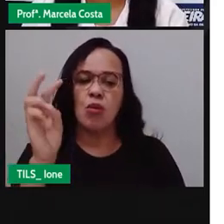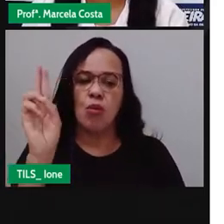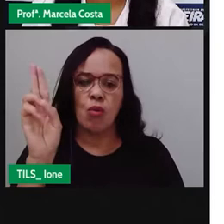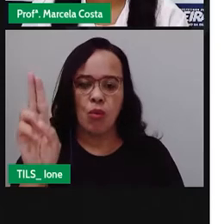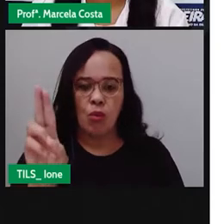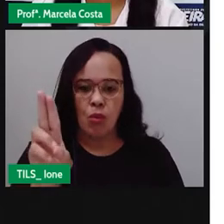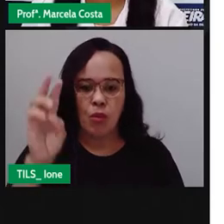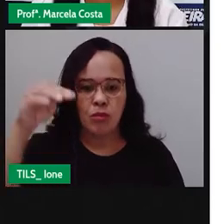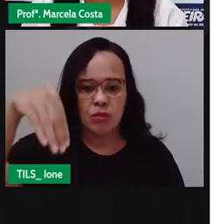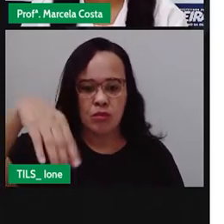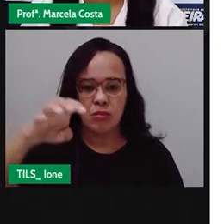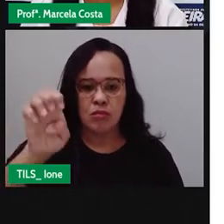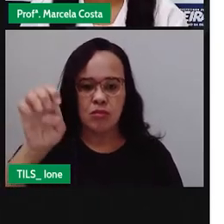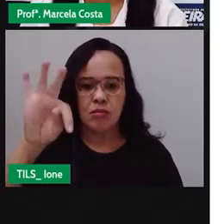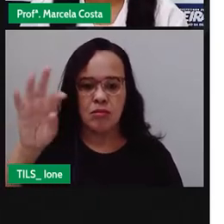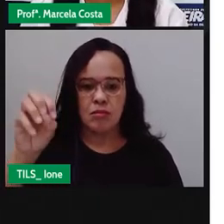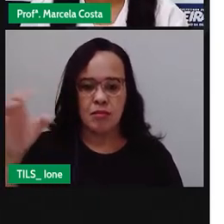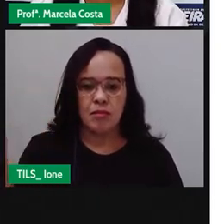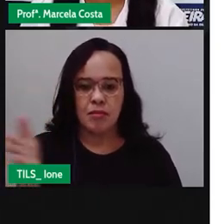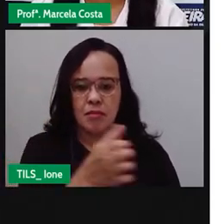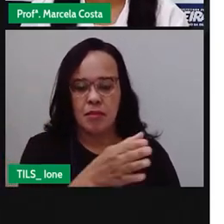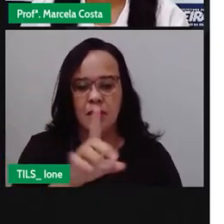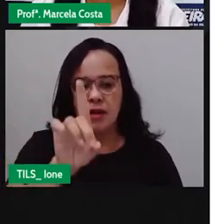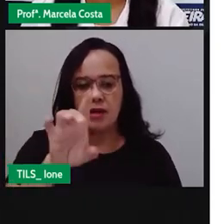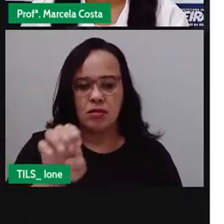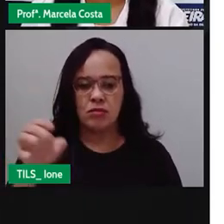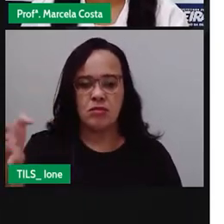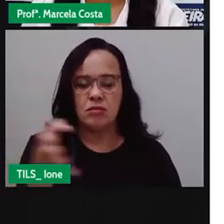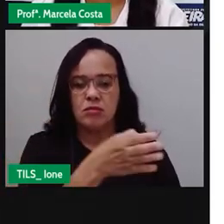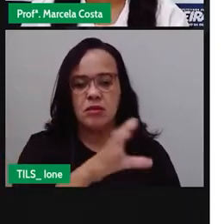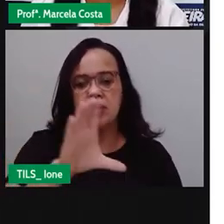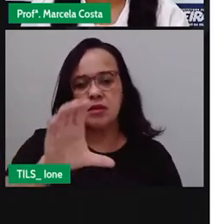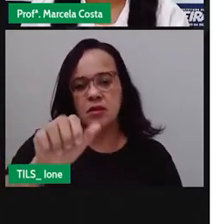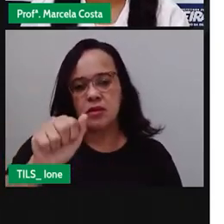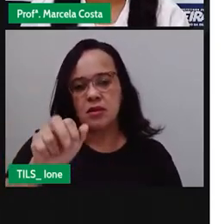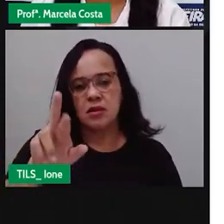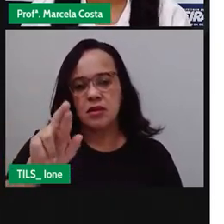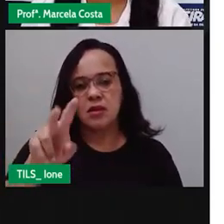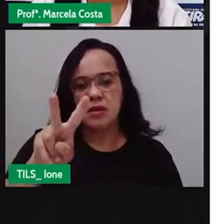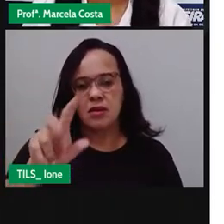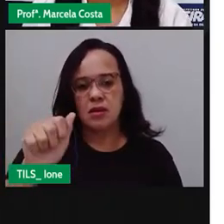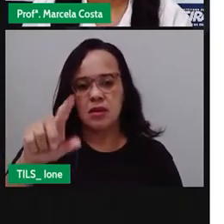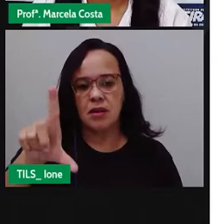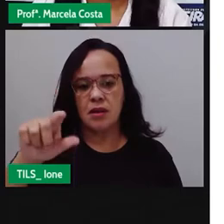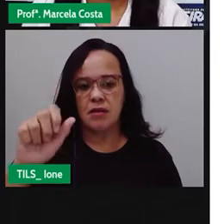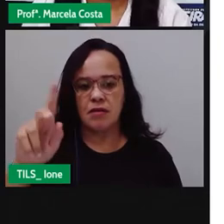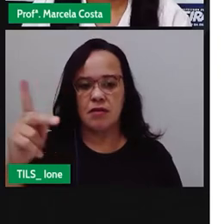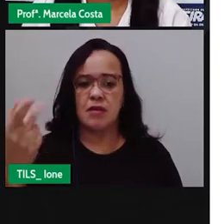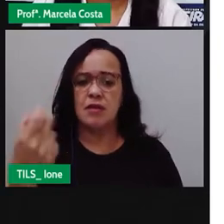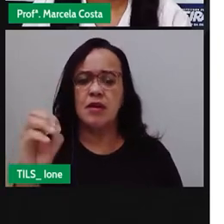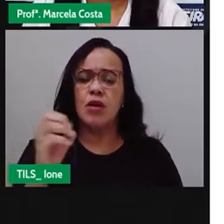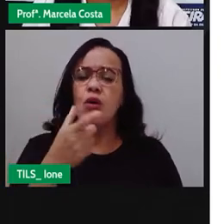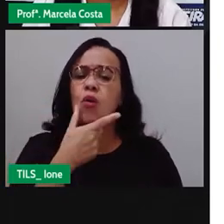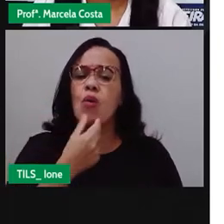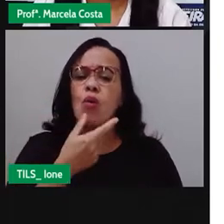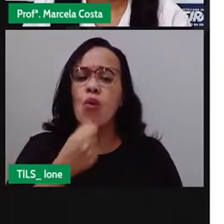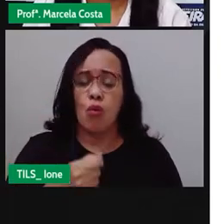situada lá na na Avenida Maria Quitéria.